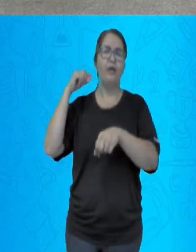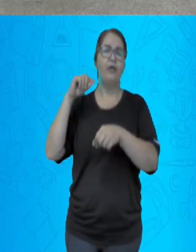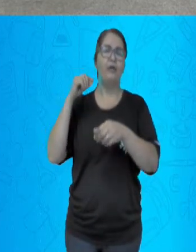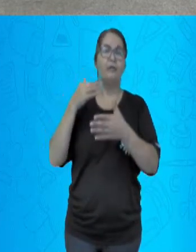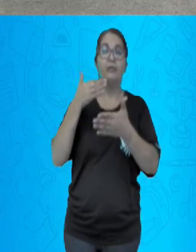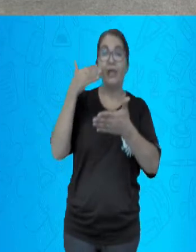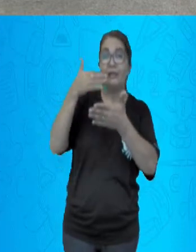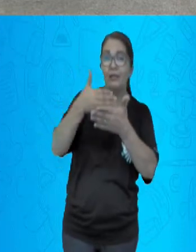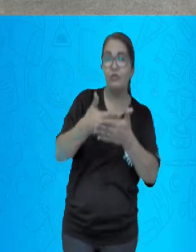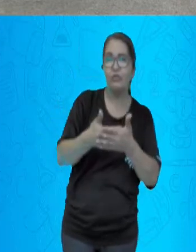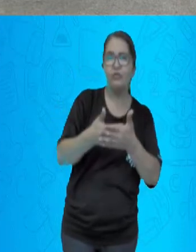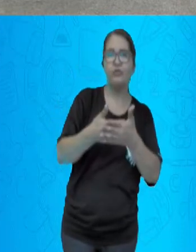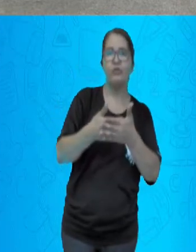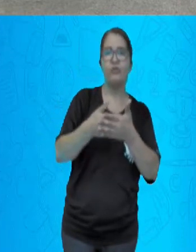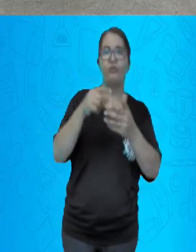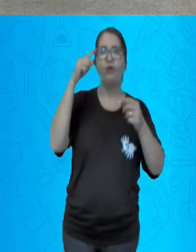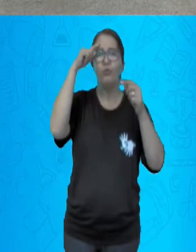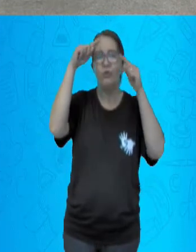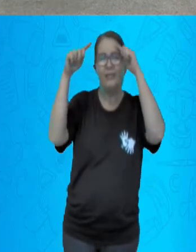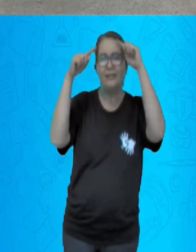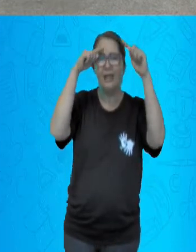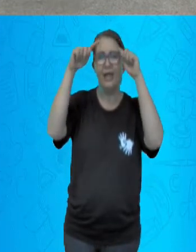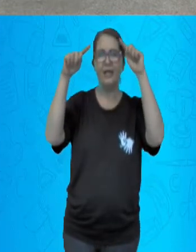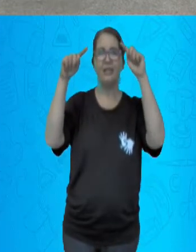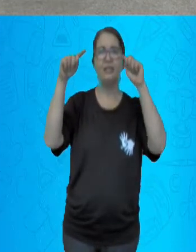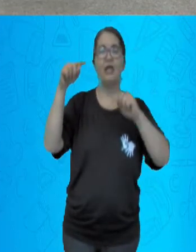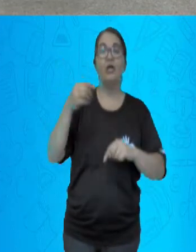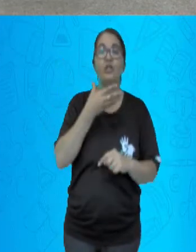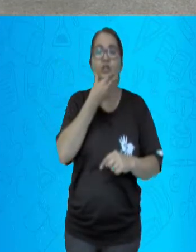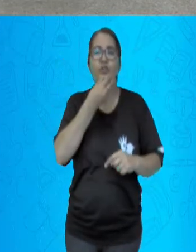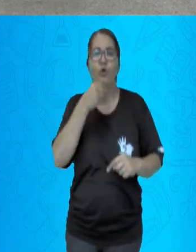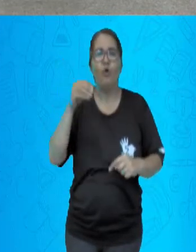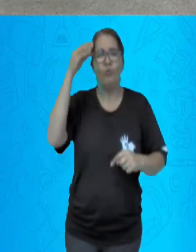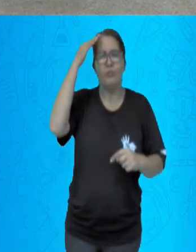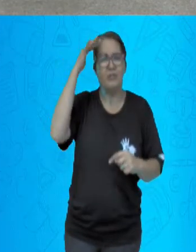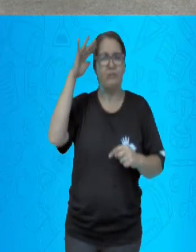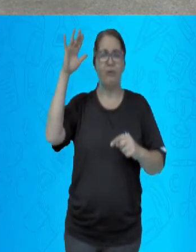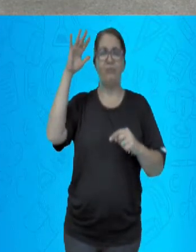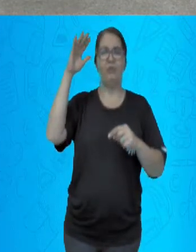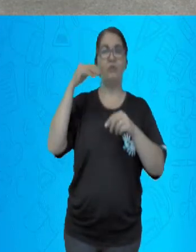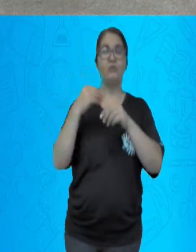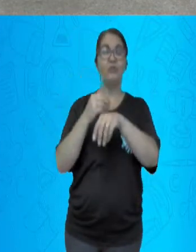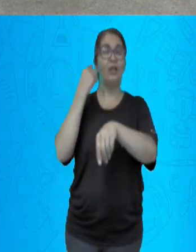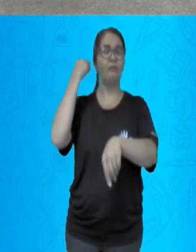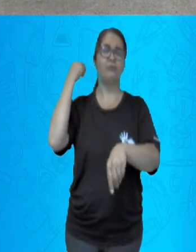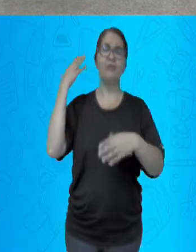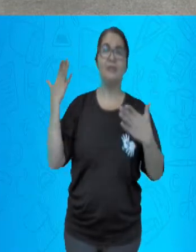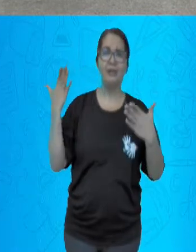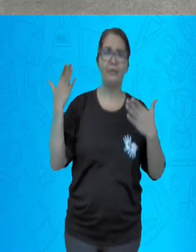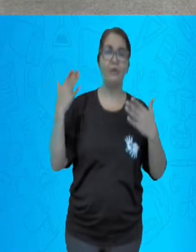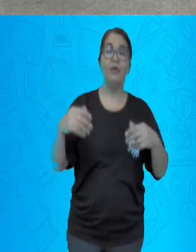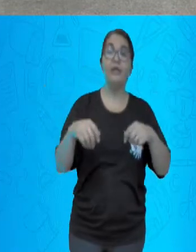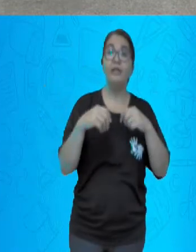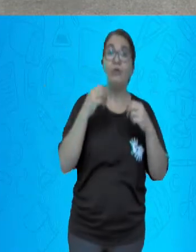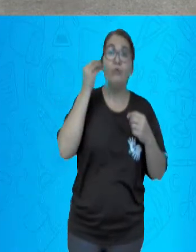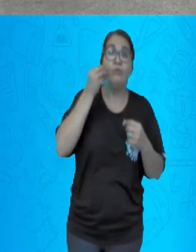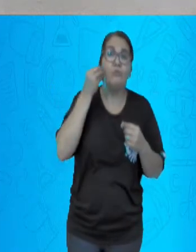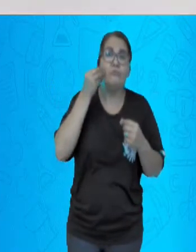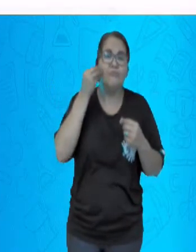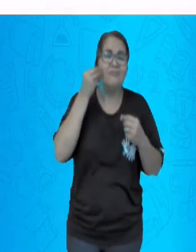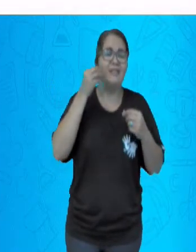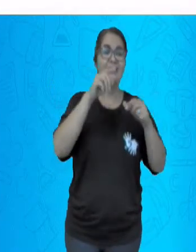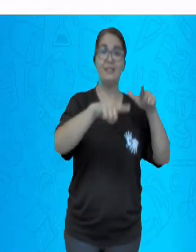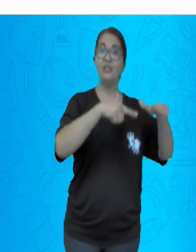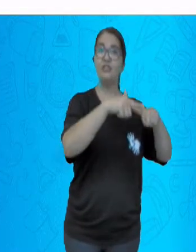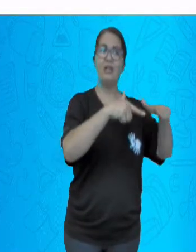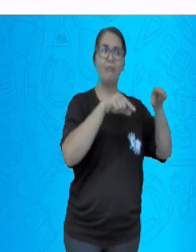que aqui chegaram por meio de imigrantes italianos, com experiência no trabalho